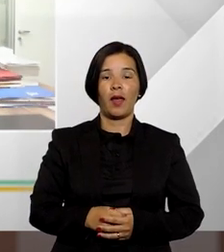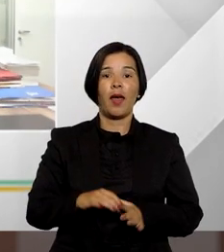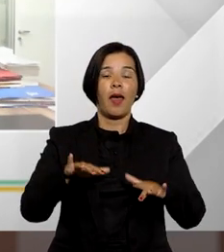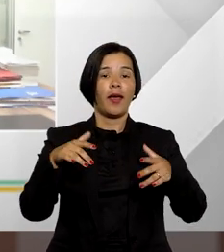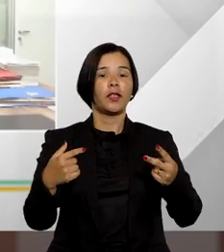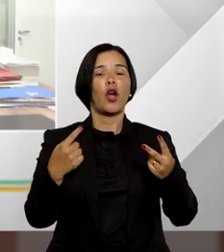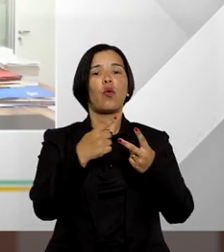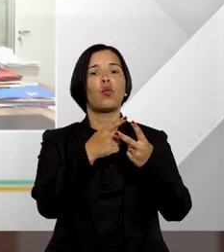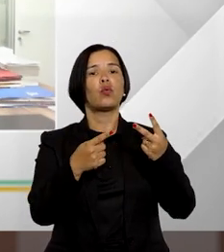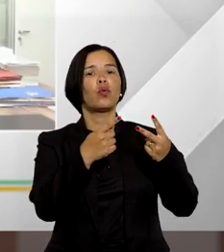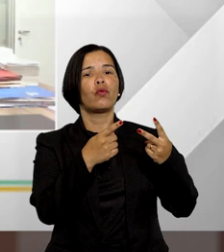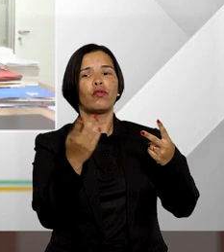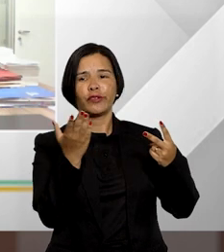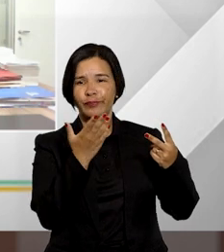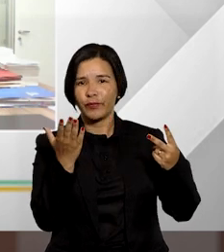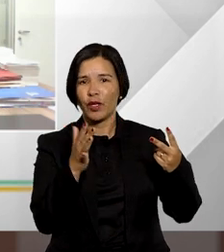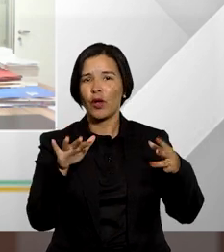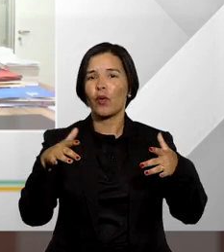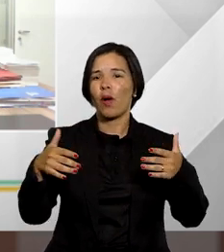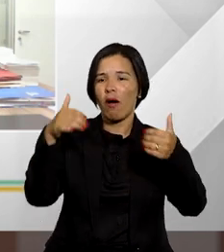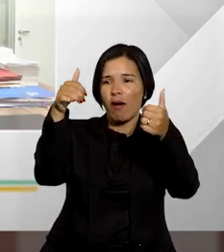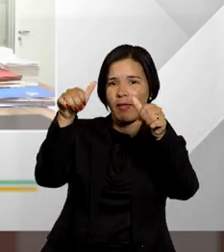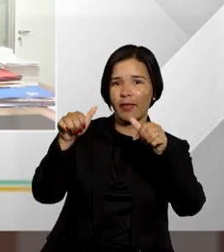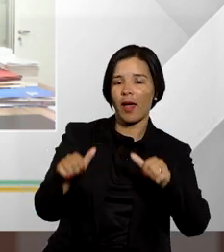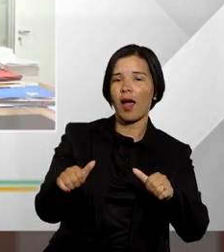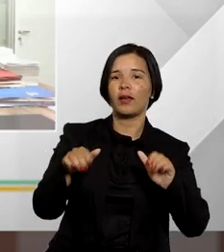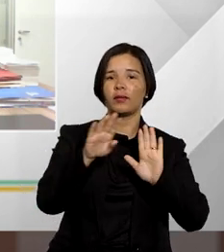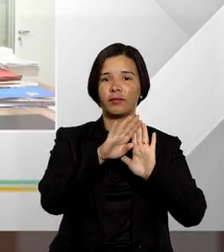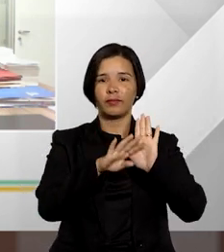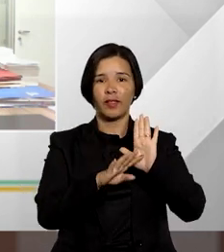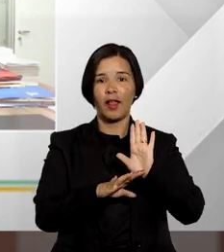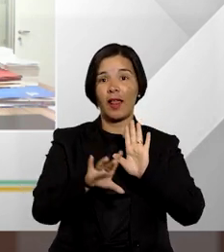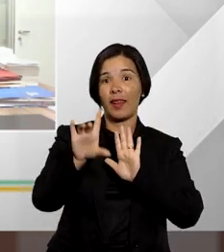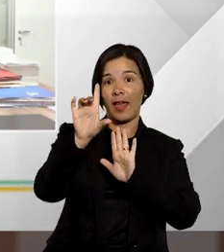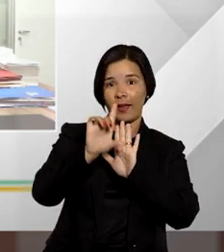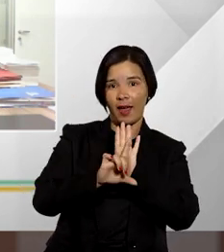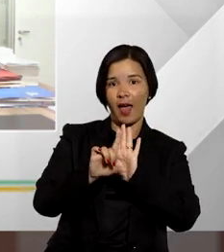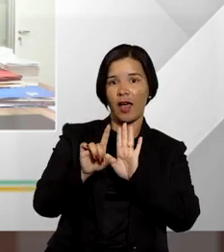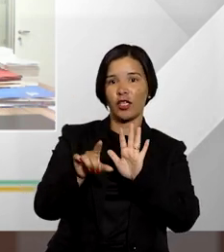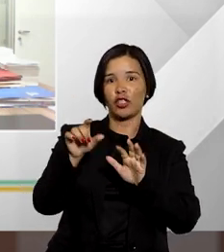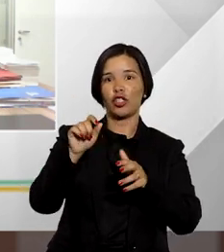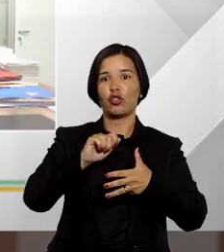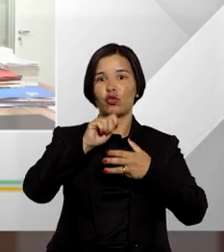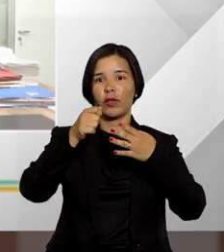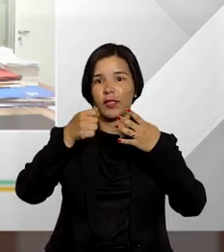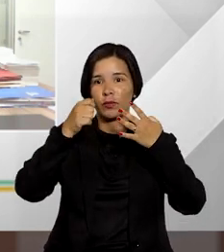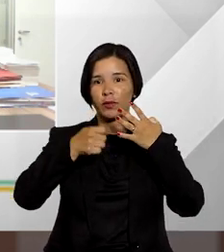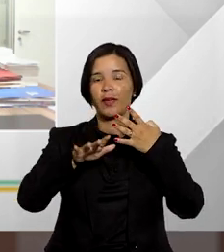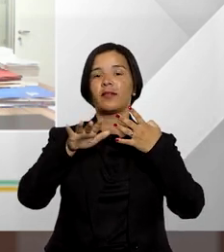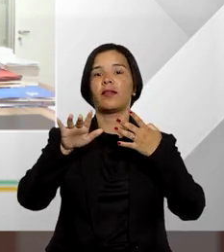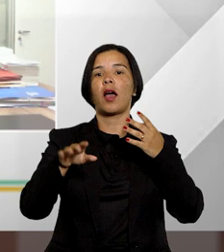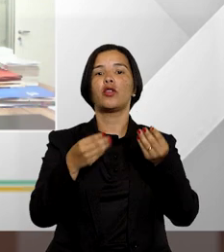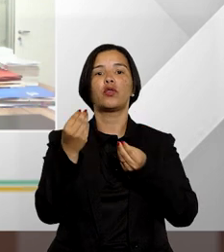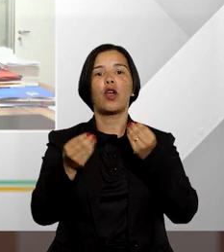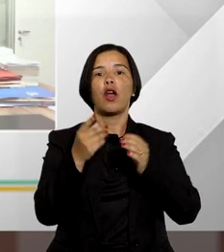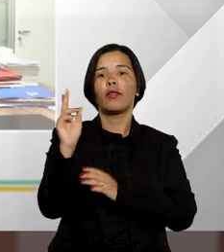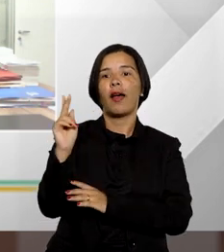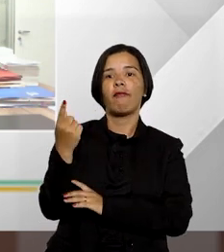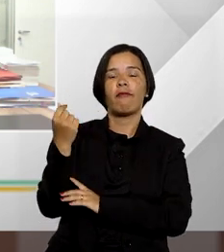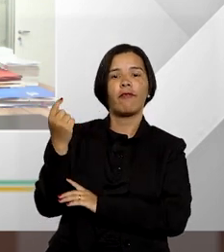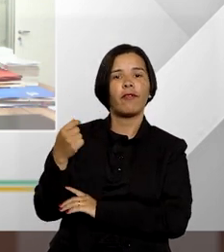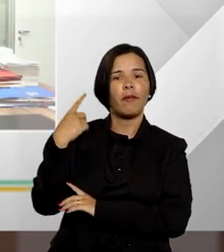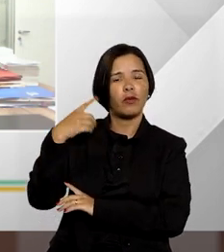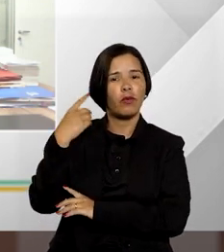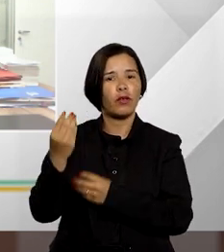ambos, qual a análise de vocês dois sobre as previsões legais e jurisprudenciais relacionadas às verbas honorárias estão em